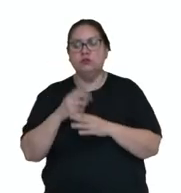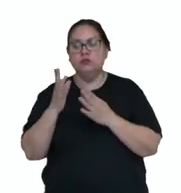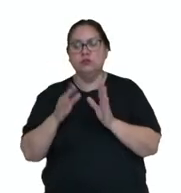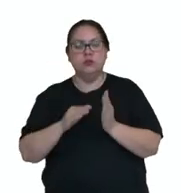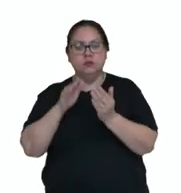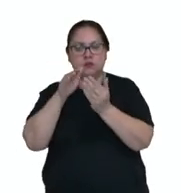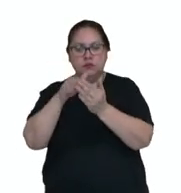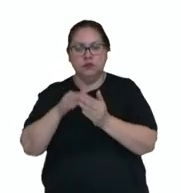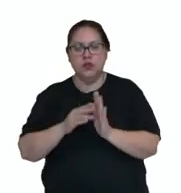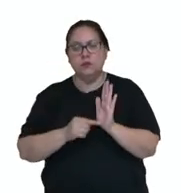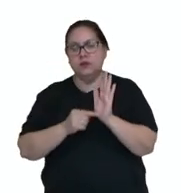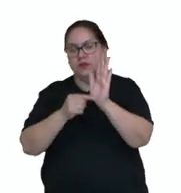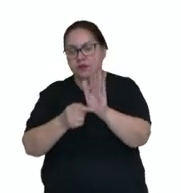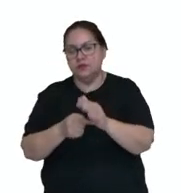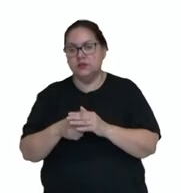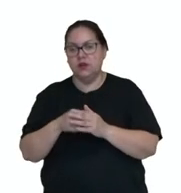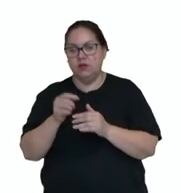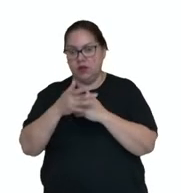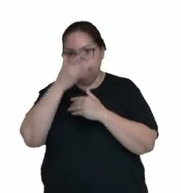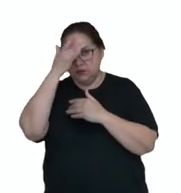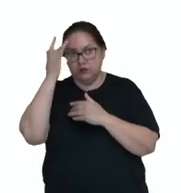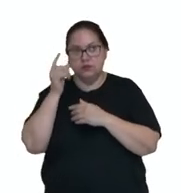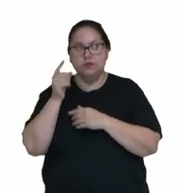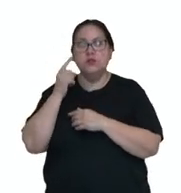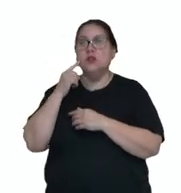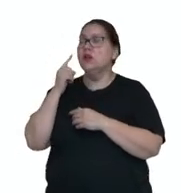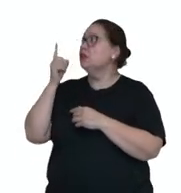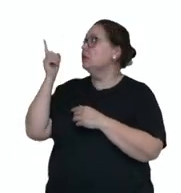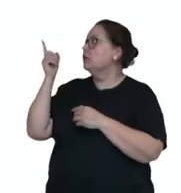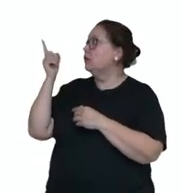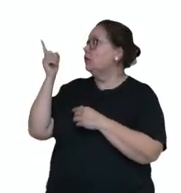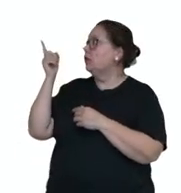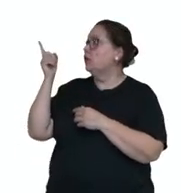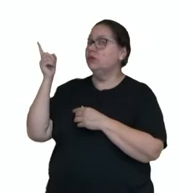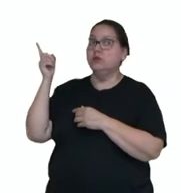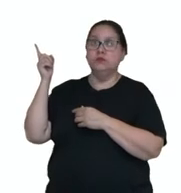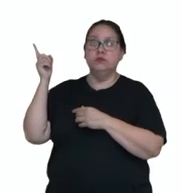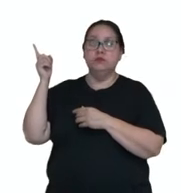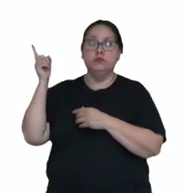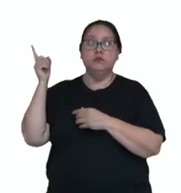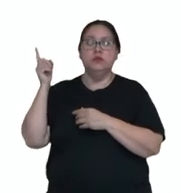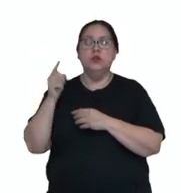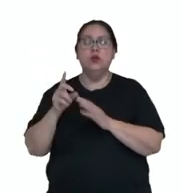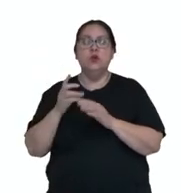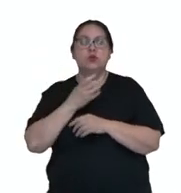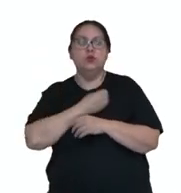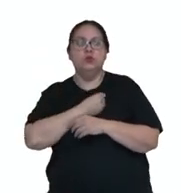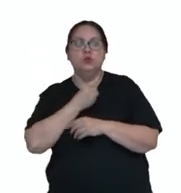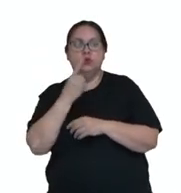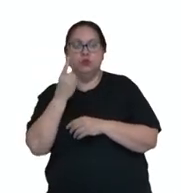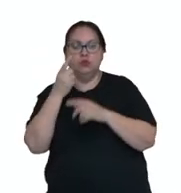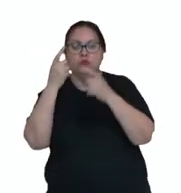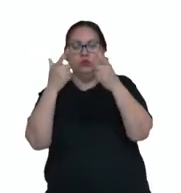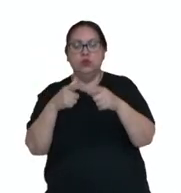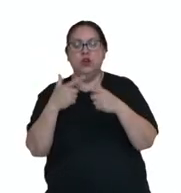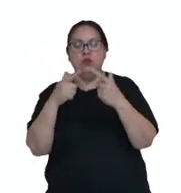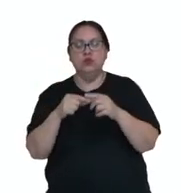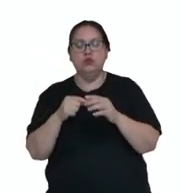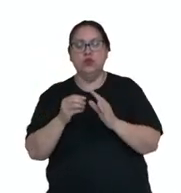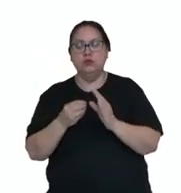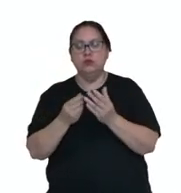Apresentação da obra resenhada. Autora da resenha. Vamos ver aqui, então. Número 1. O lugar onde foi